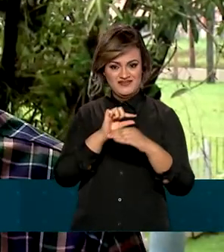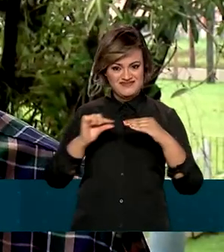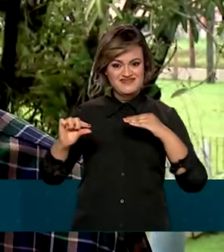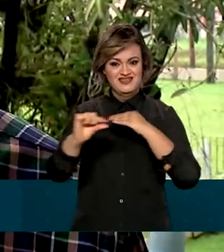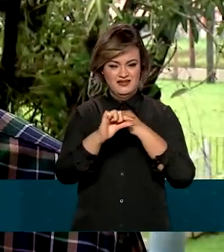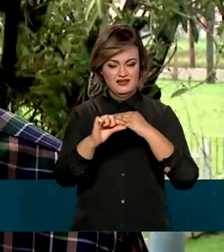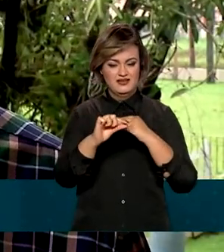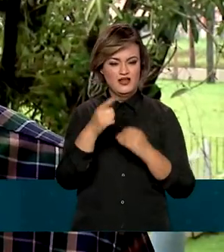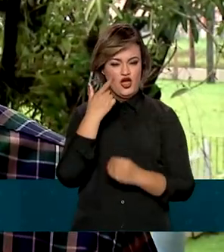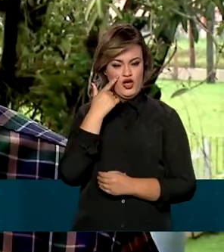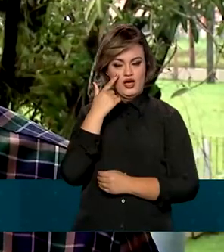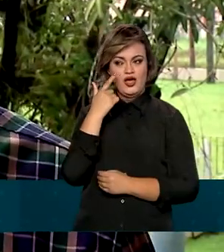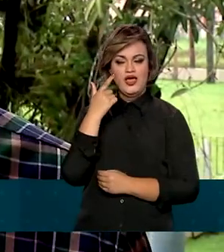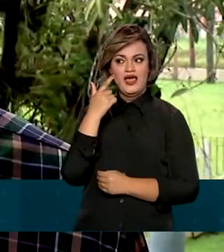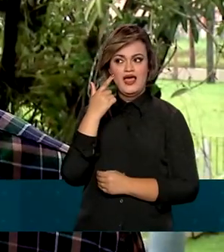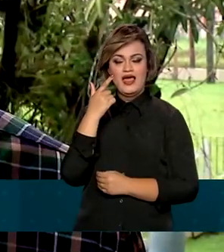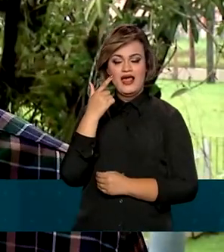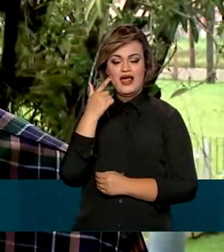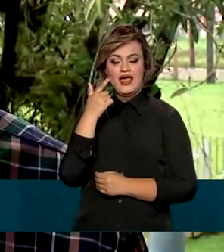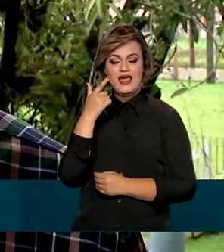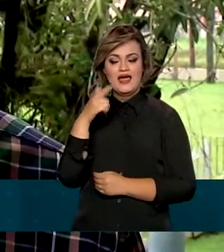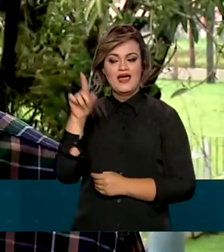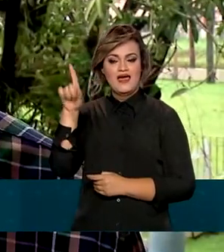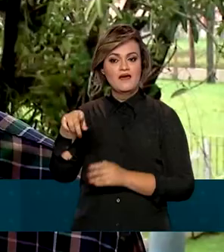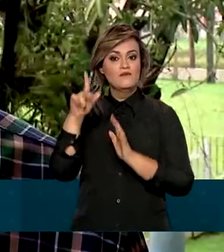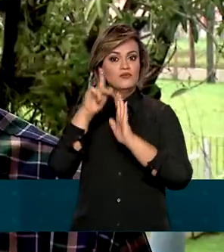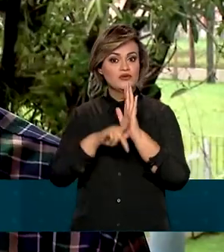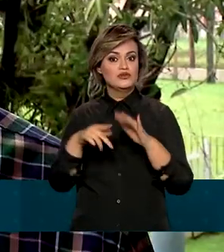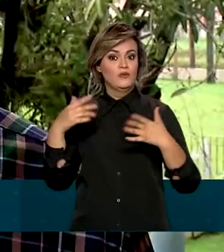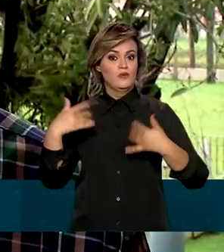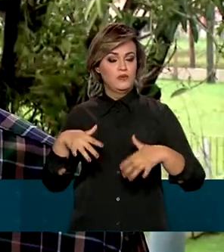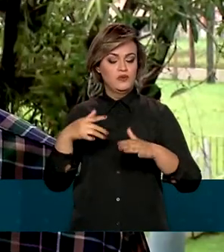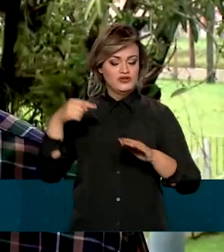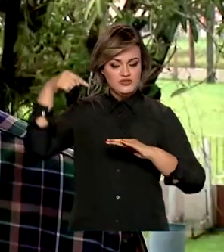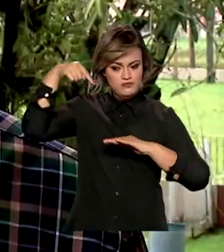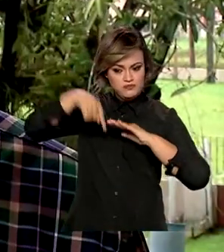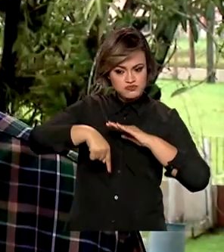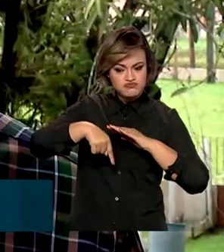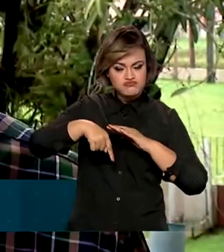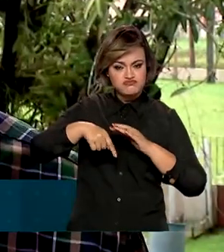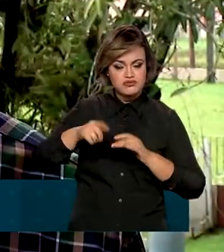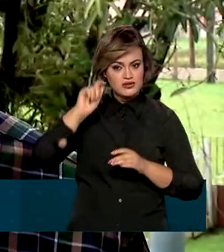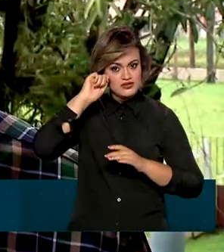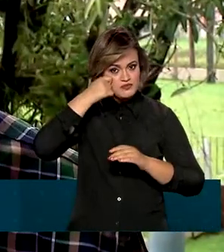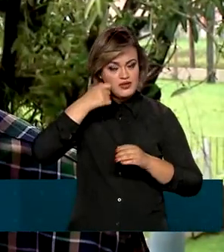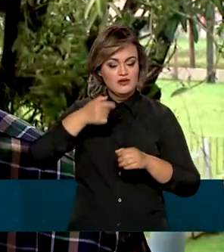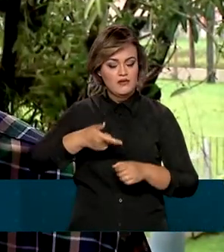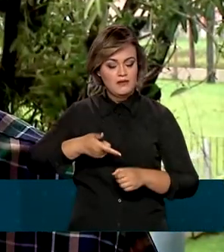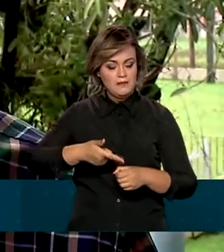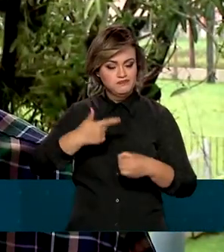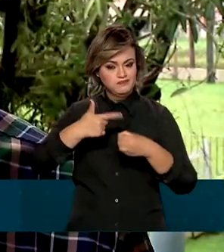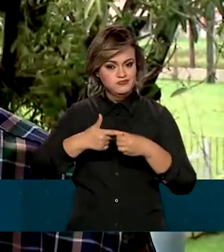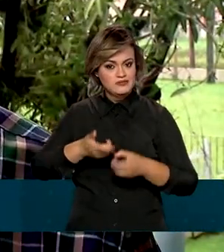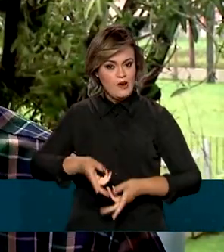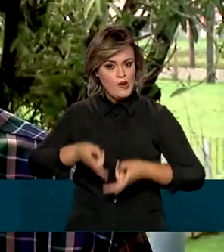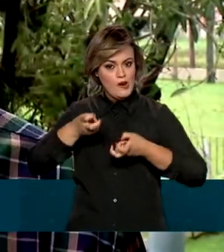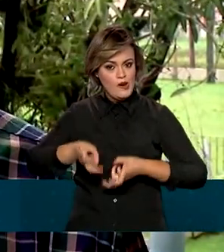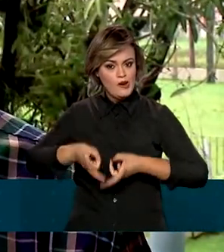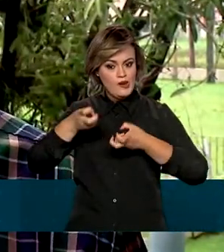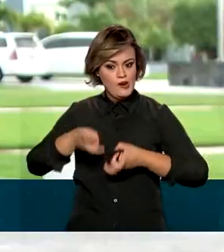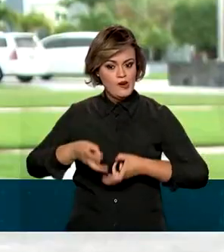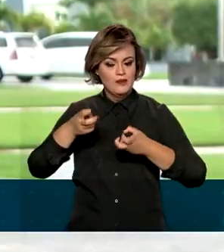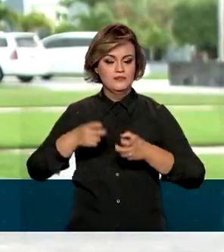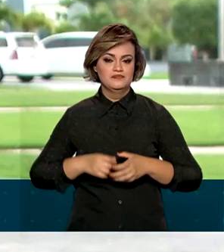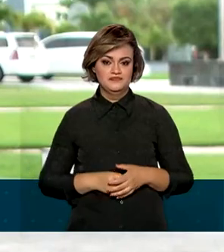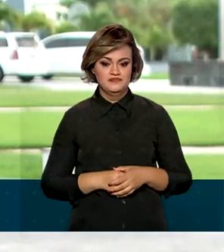para você ter ideia, é o maior projeto de perfuração de petróleo em todo o mundo. Está se concentrado